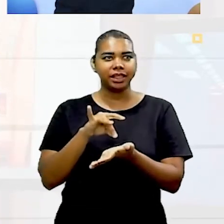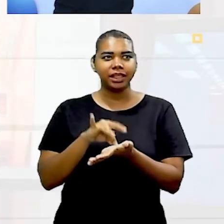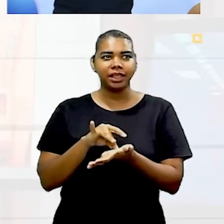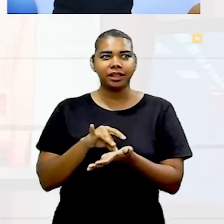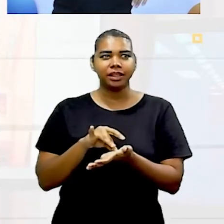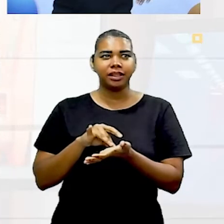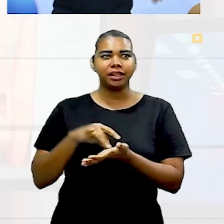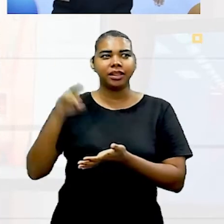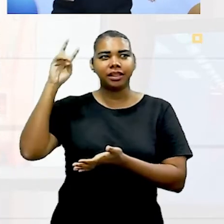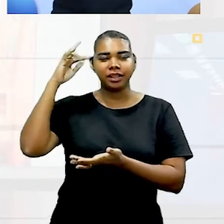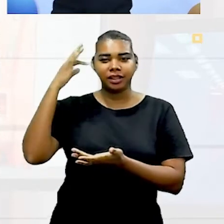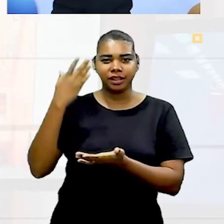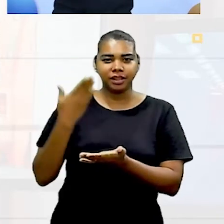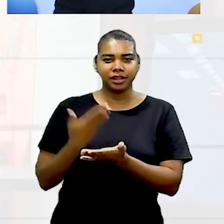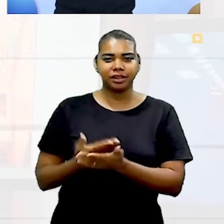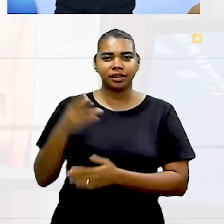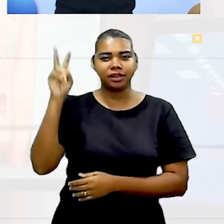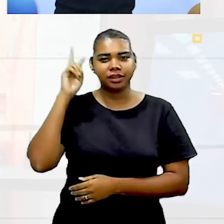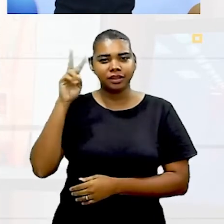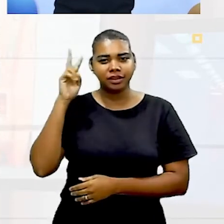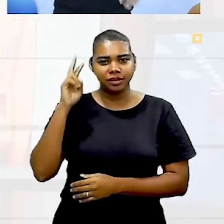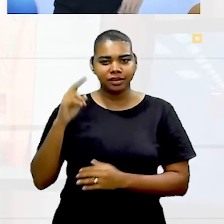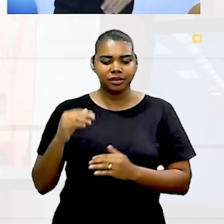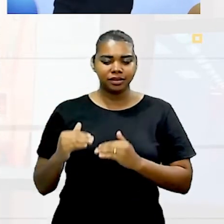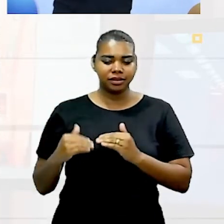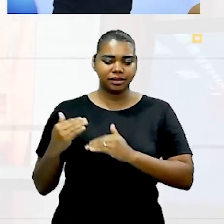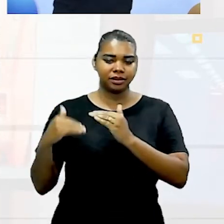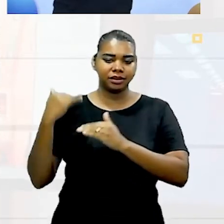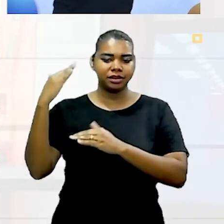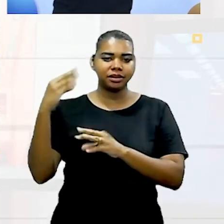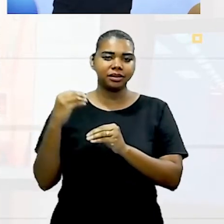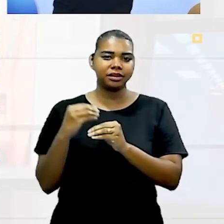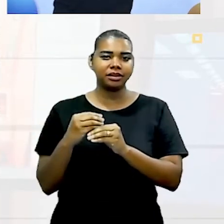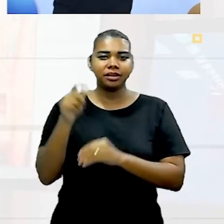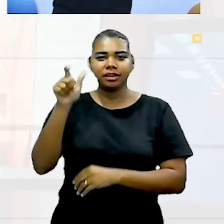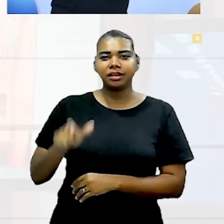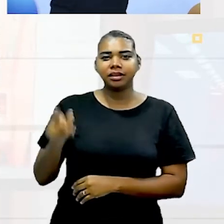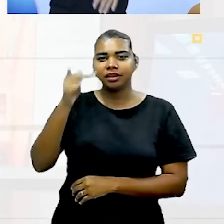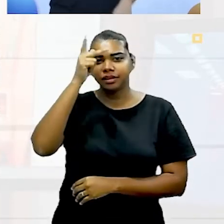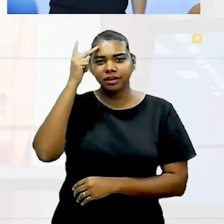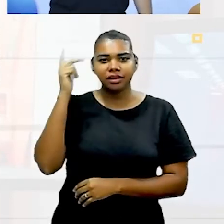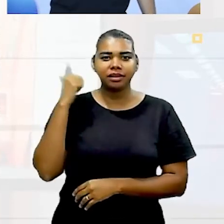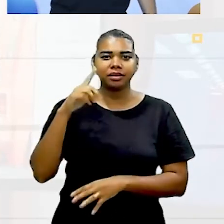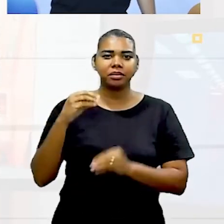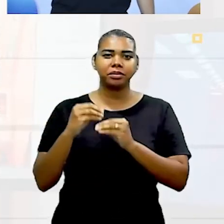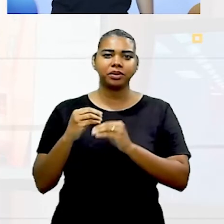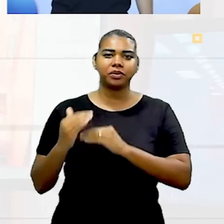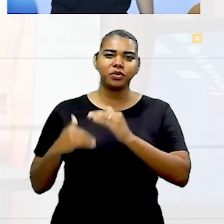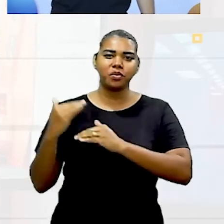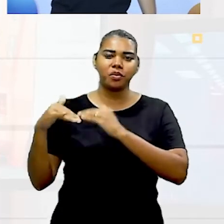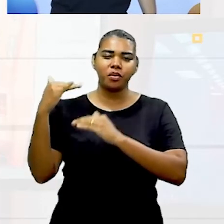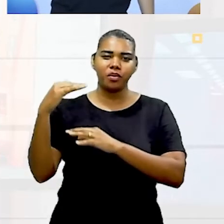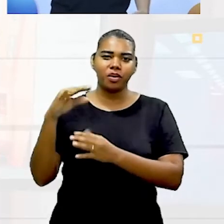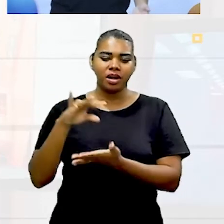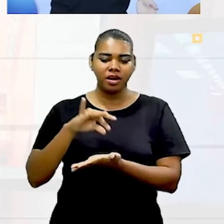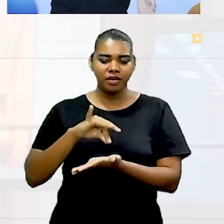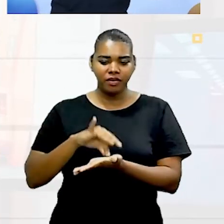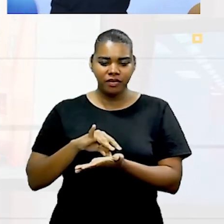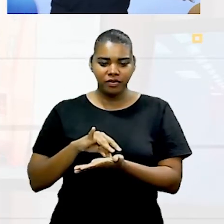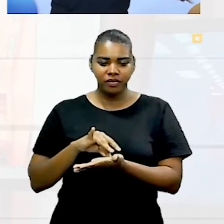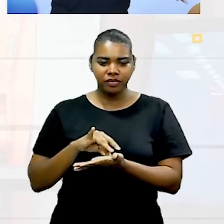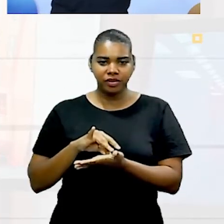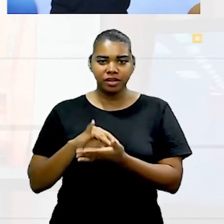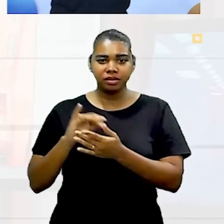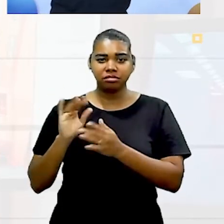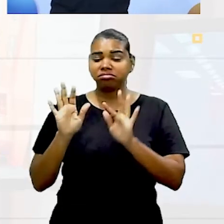a história. Então ele vai ficar naquela crescente, início. Tal pessoa, e vai crescendo até... E geralmente o